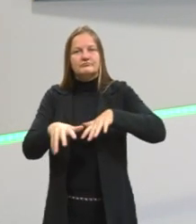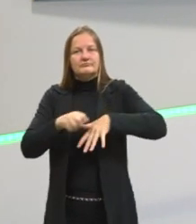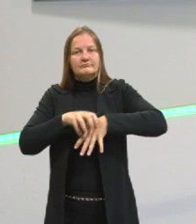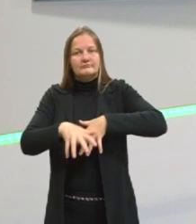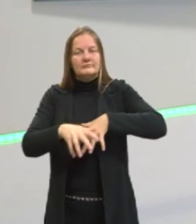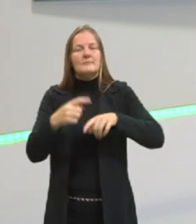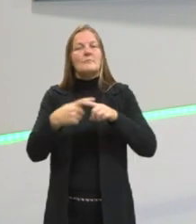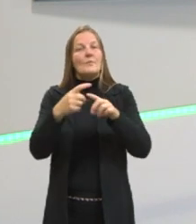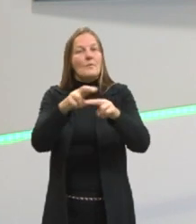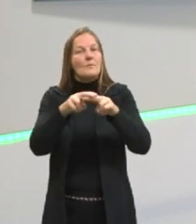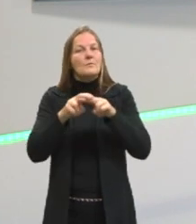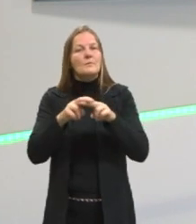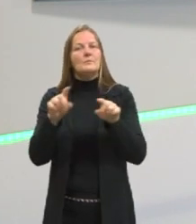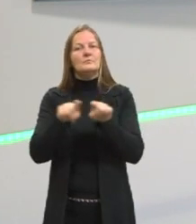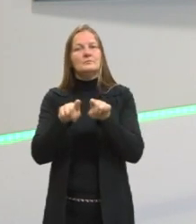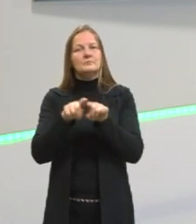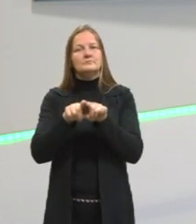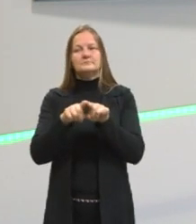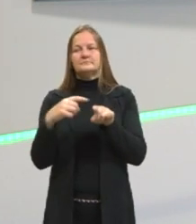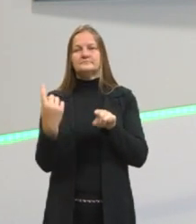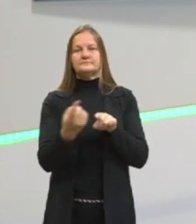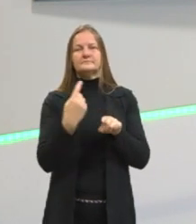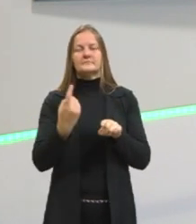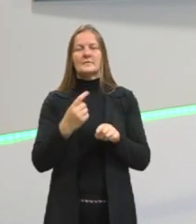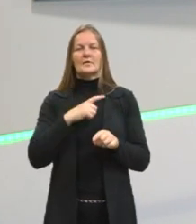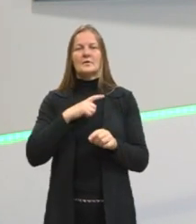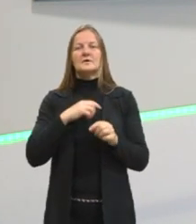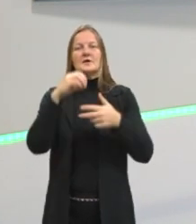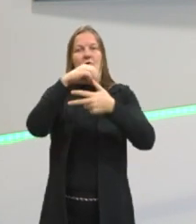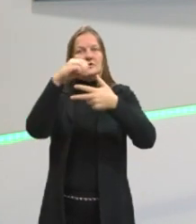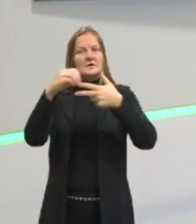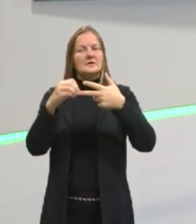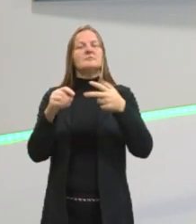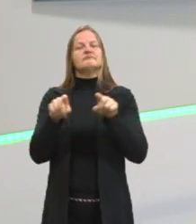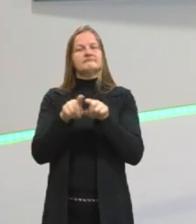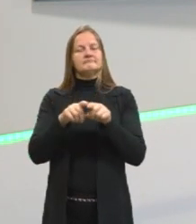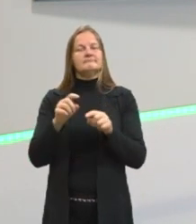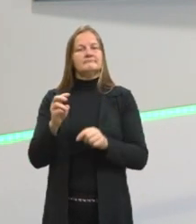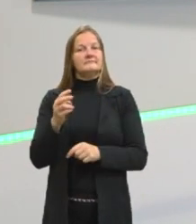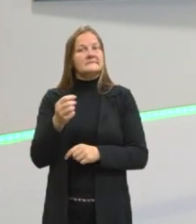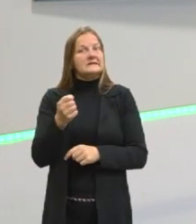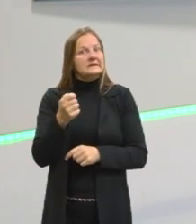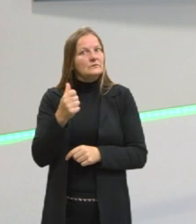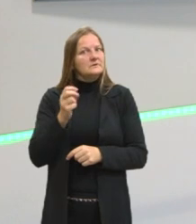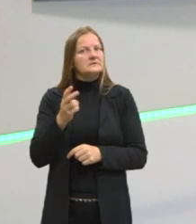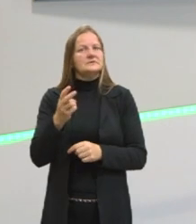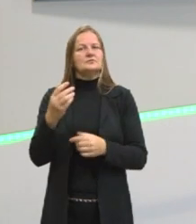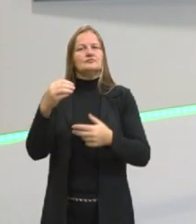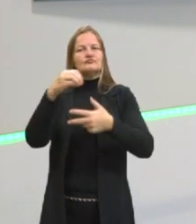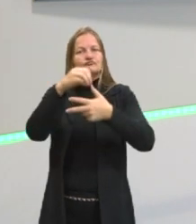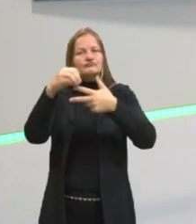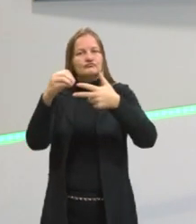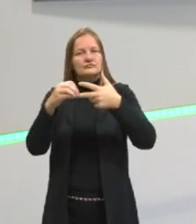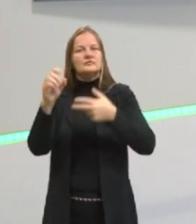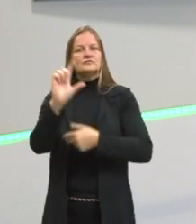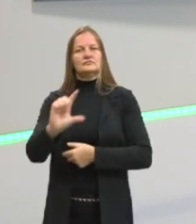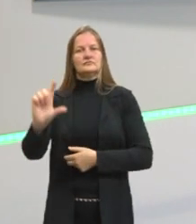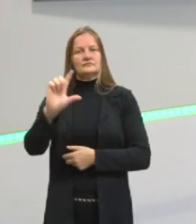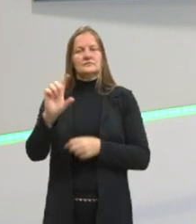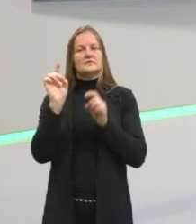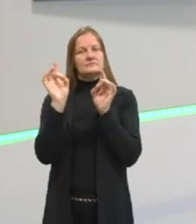E é por isso também que a gente trabalha elas aqui no Enem. Porque a gente tem questões de literatura,